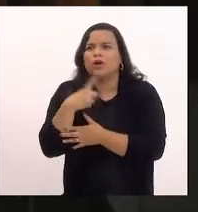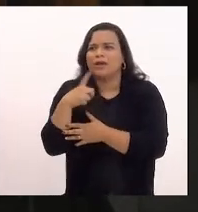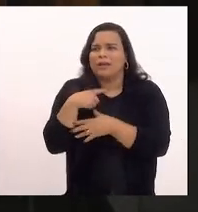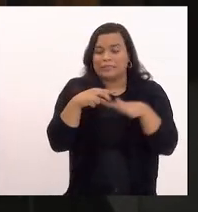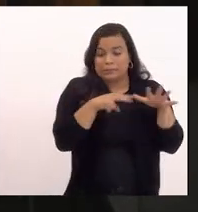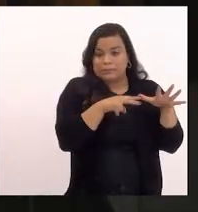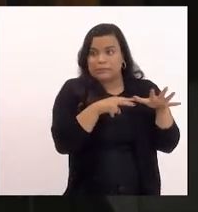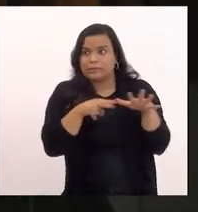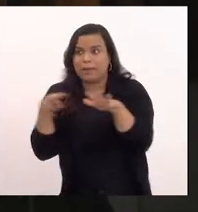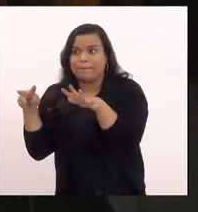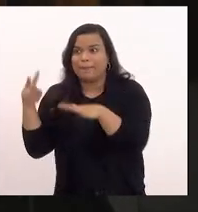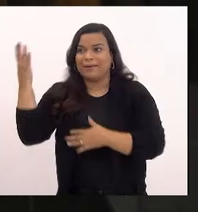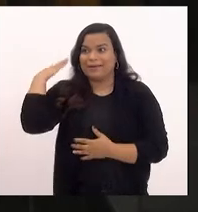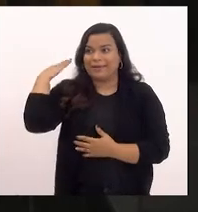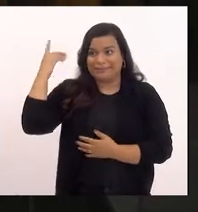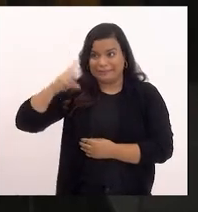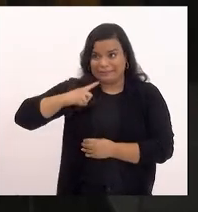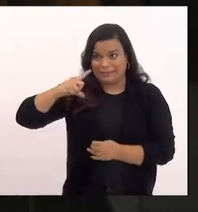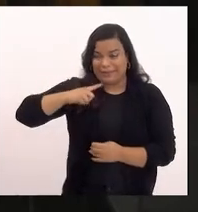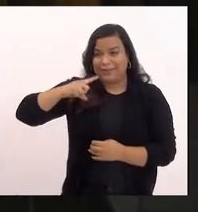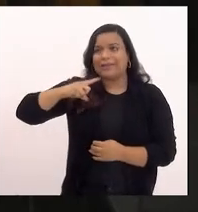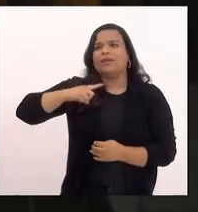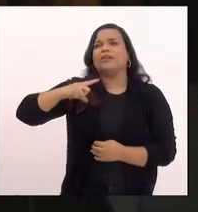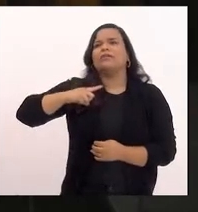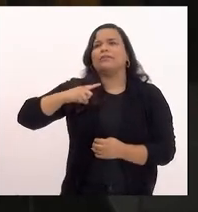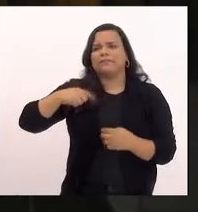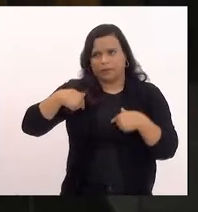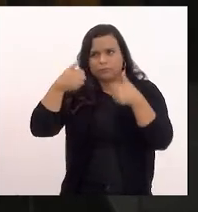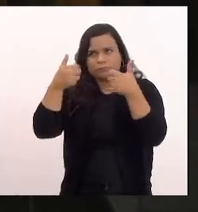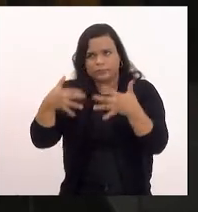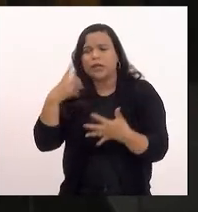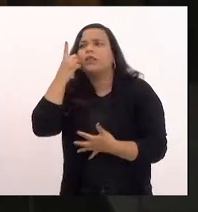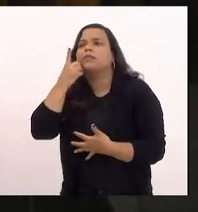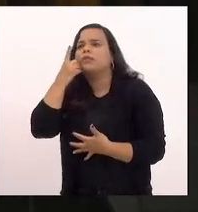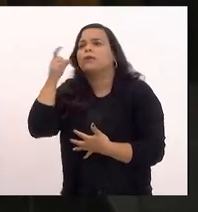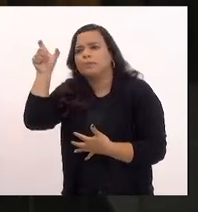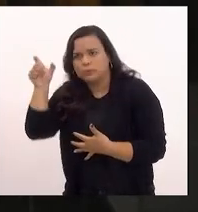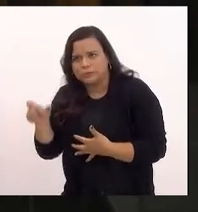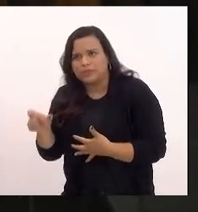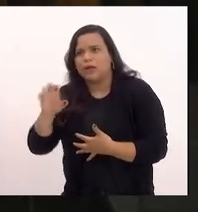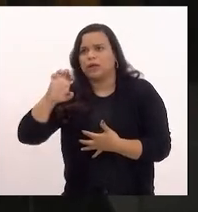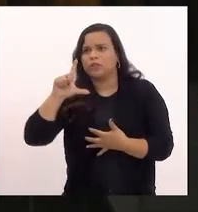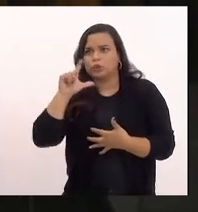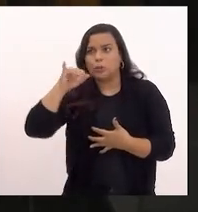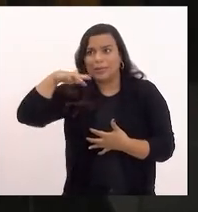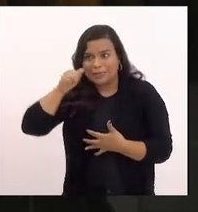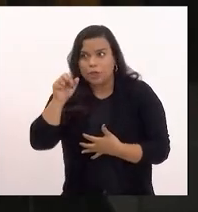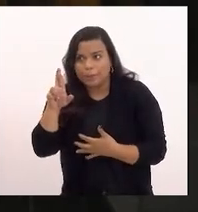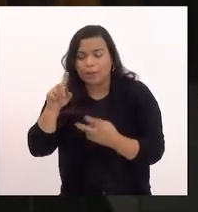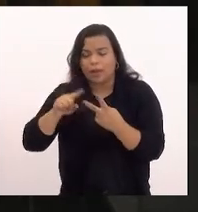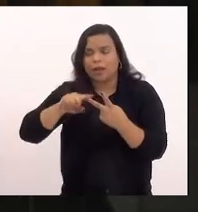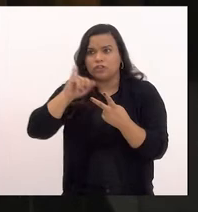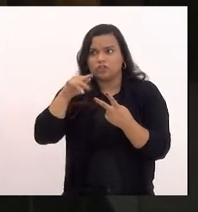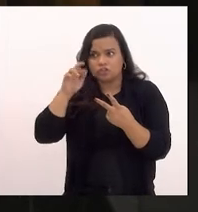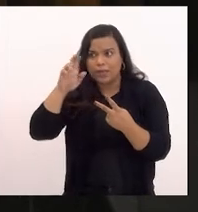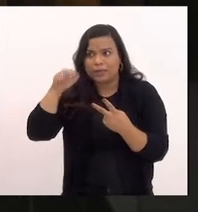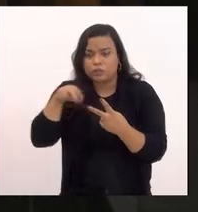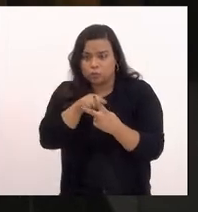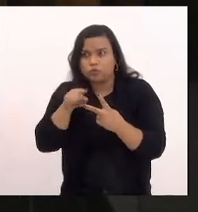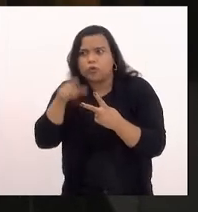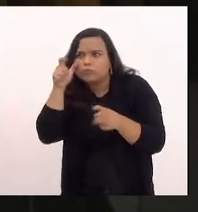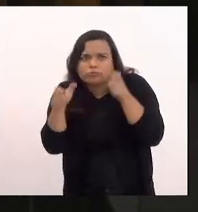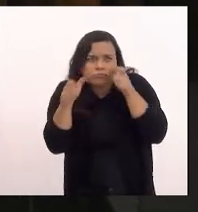semana passada e eu estou aqui me dirigindo deputado Evelmar e deputado Jari que são observadores atentos desses